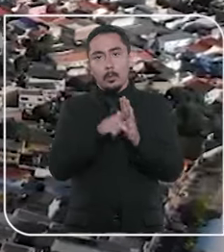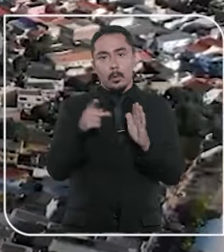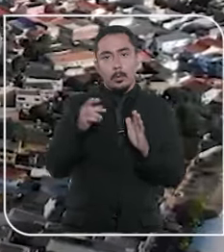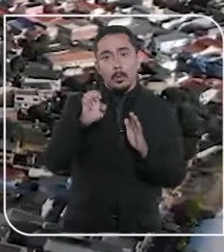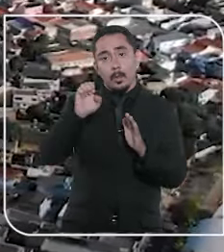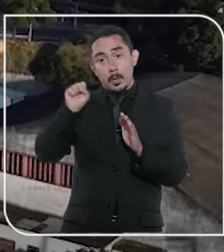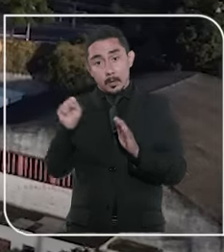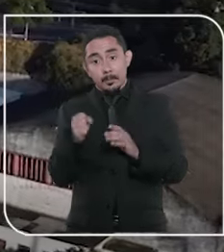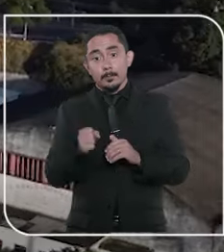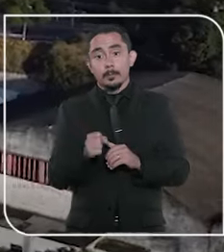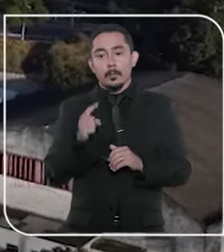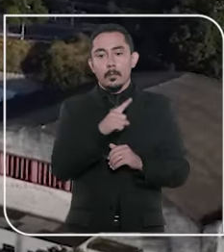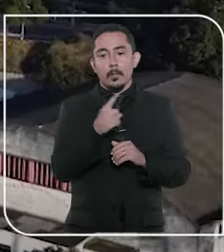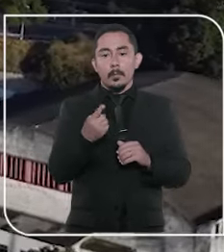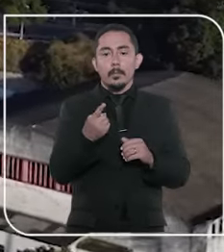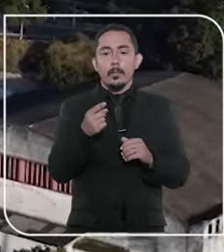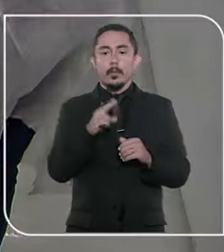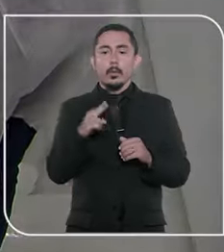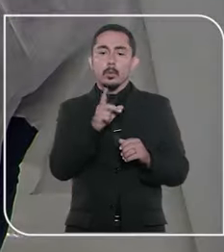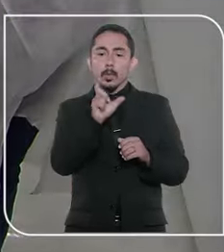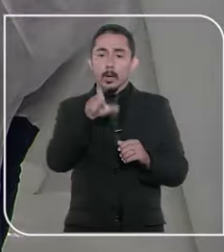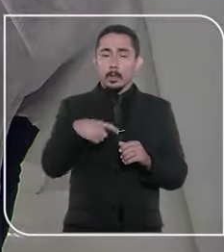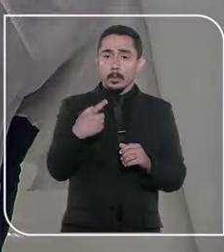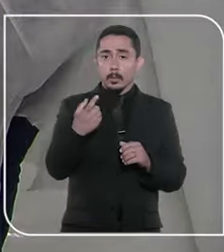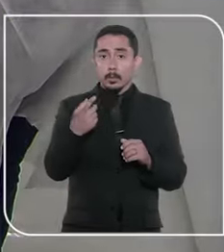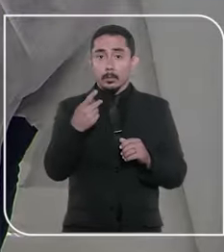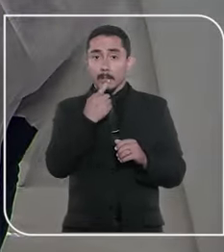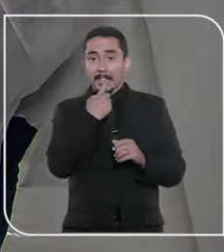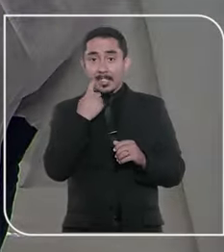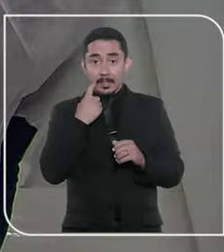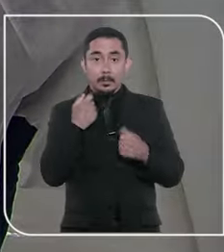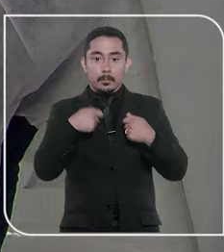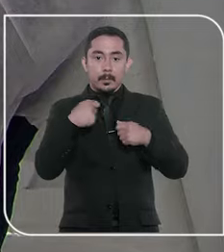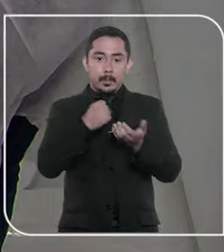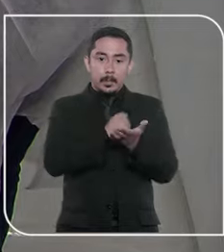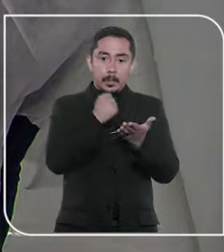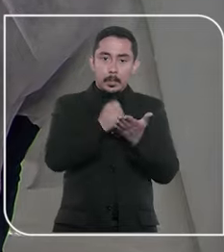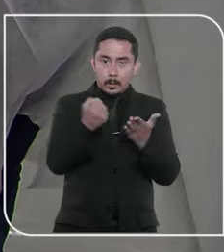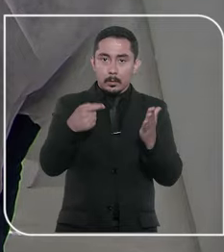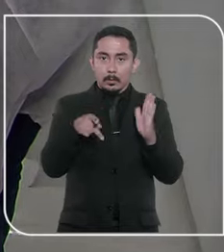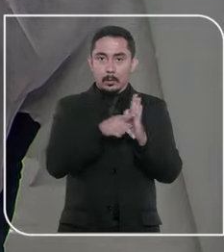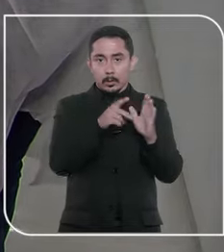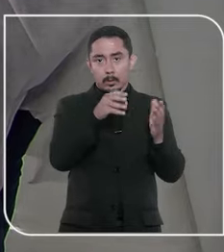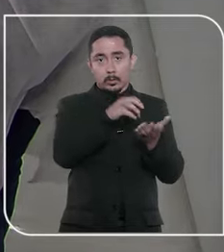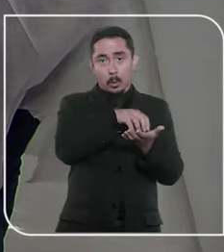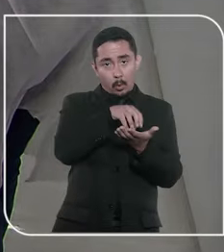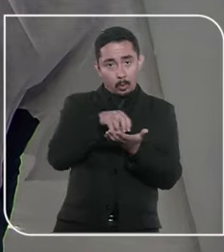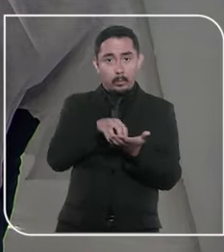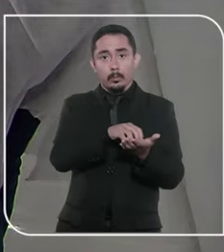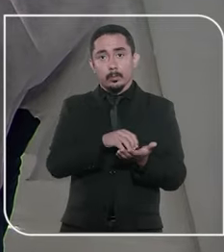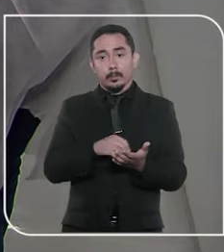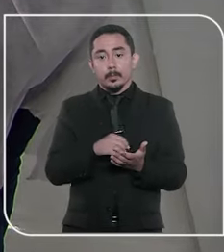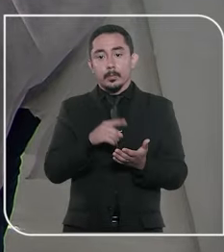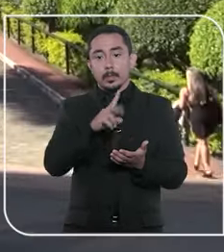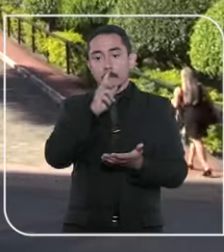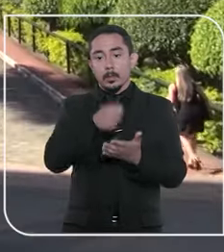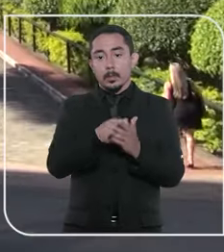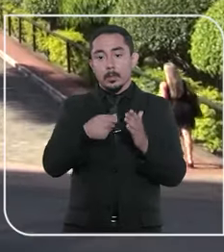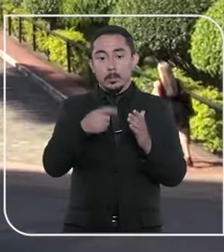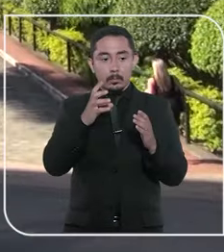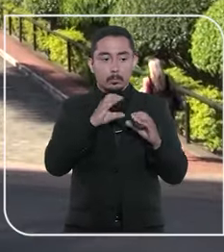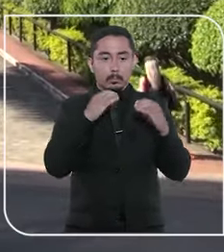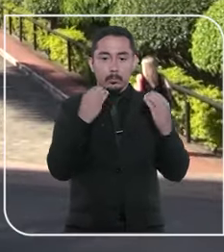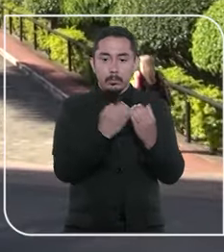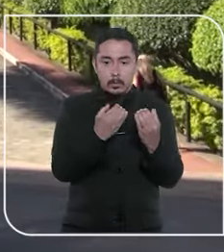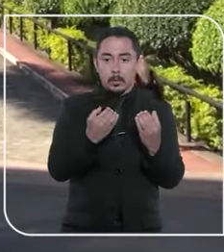ajuizada pelo CRO do Espírito Santo para que uma operadora de planos odontológicos fosse obrigada a se registrar na entidade. A